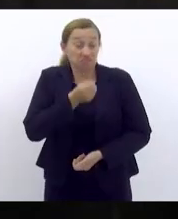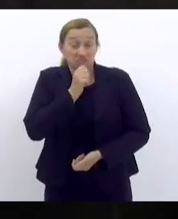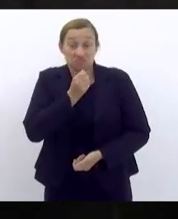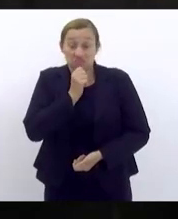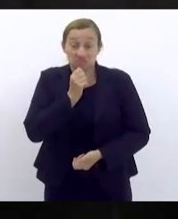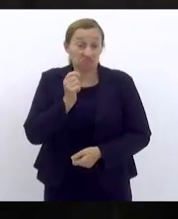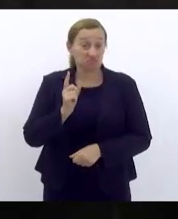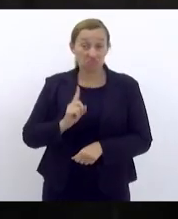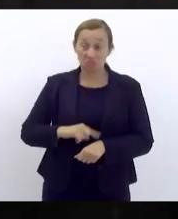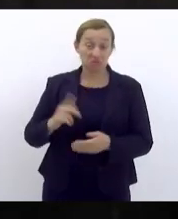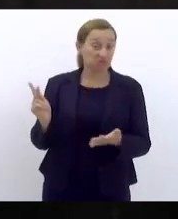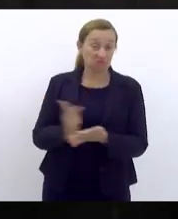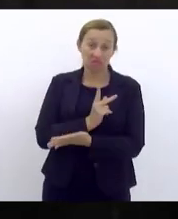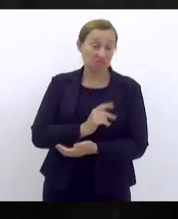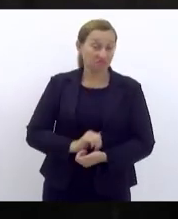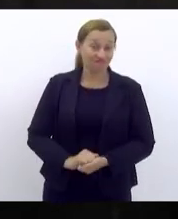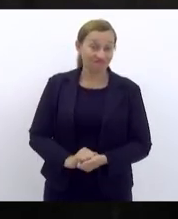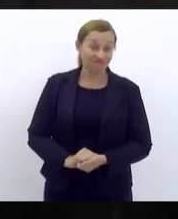ouvi isso